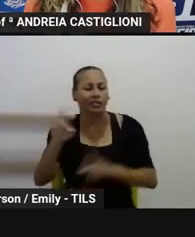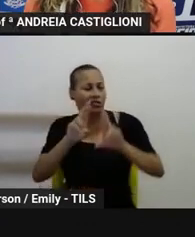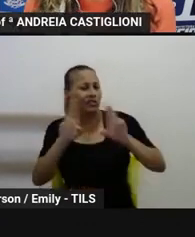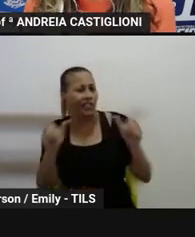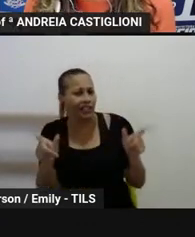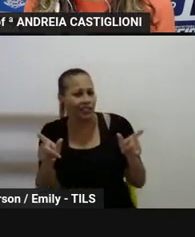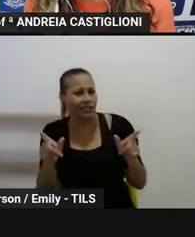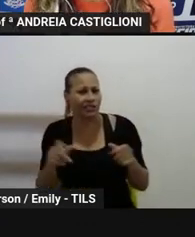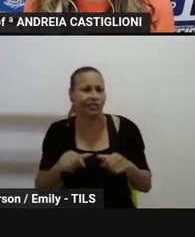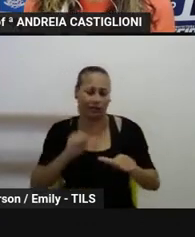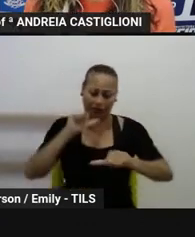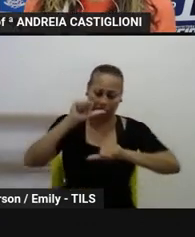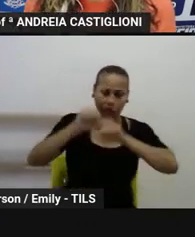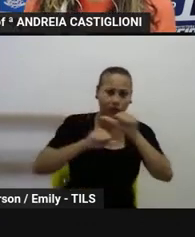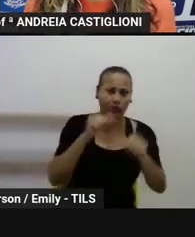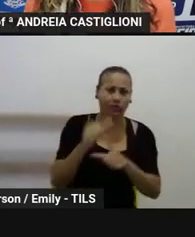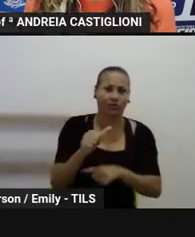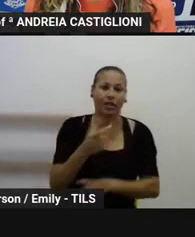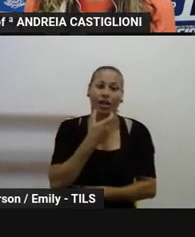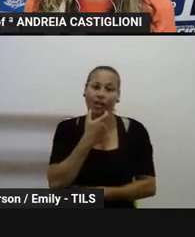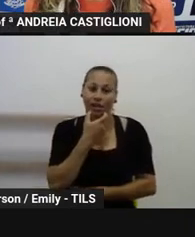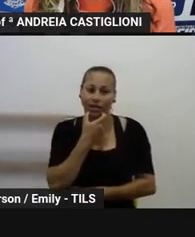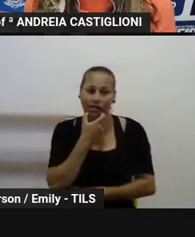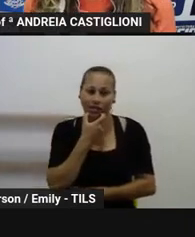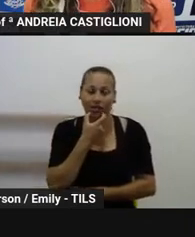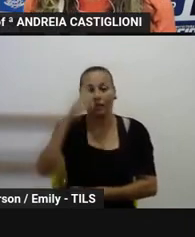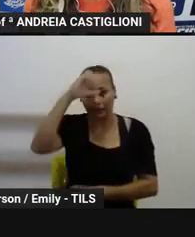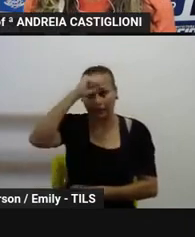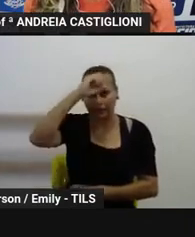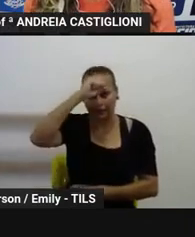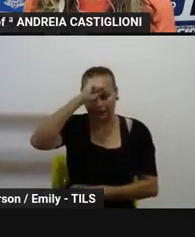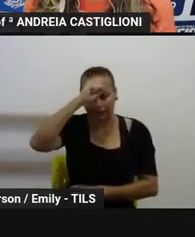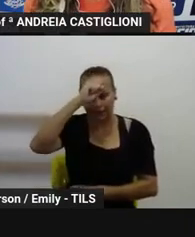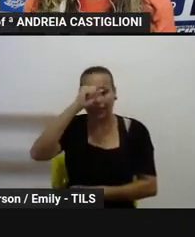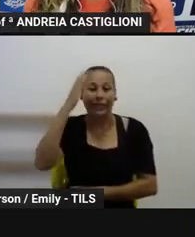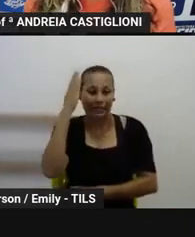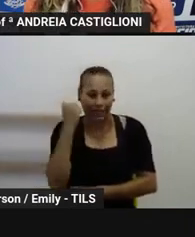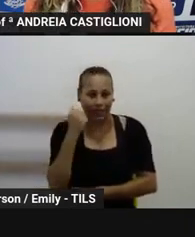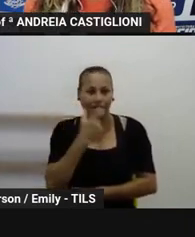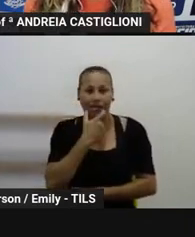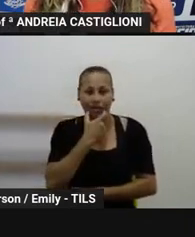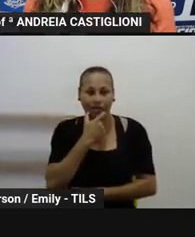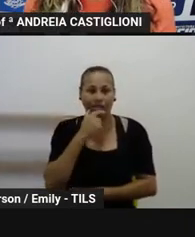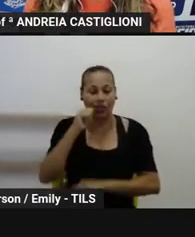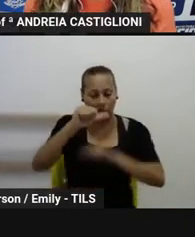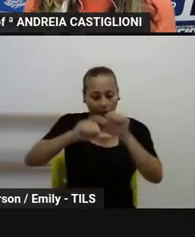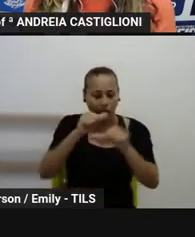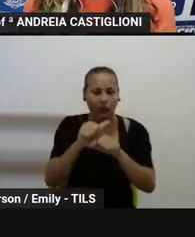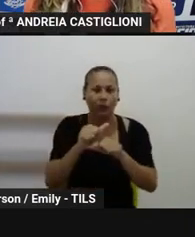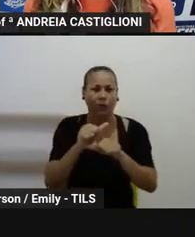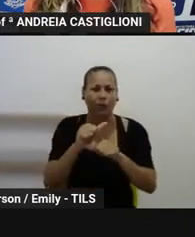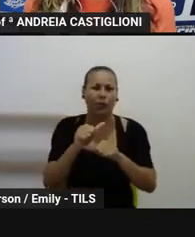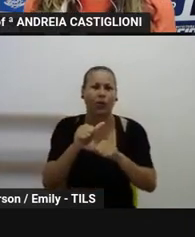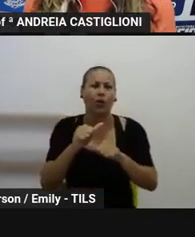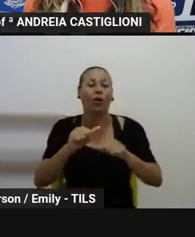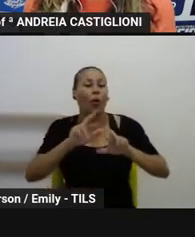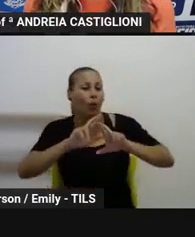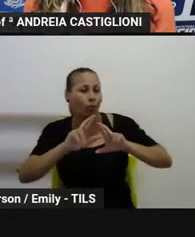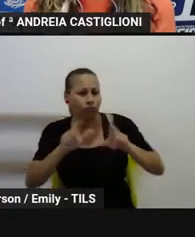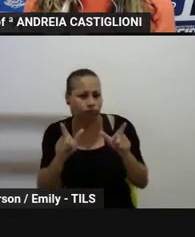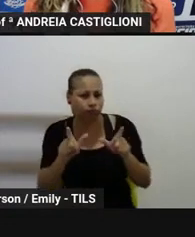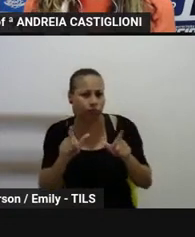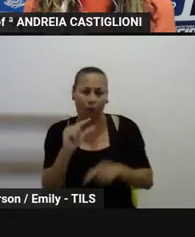mudança, né, para quem é da área de inglês sabe disso, ela modificou um pouco a LDB no sentido de trazer,